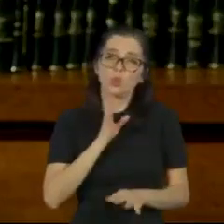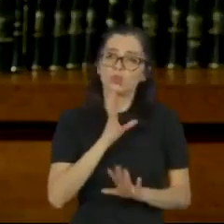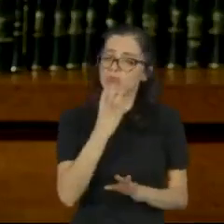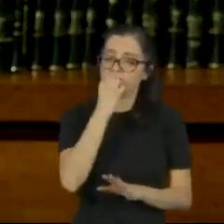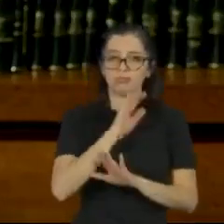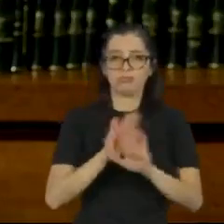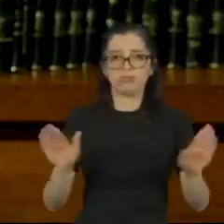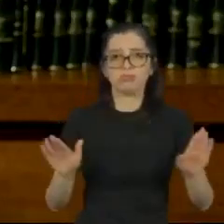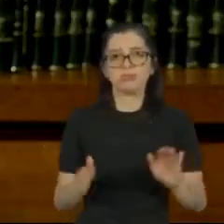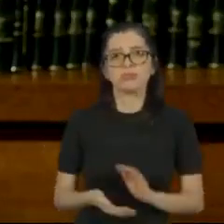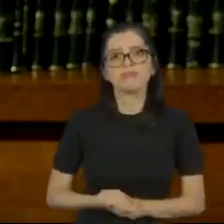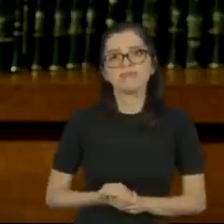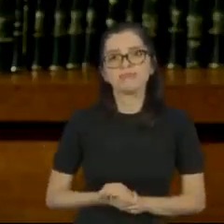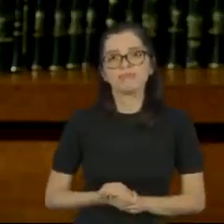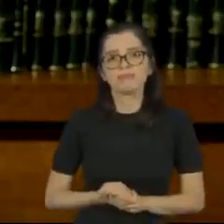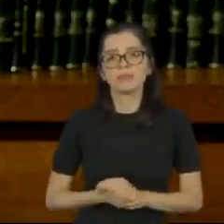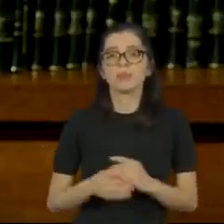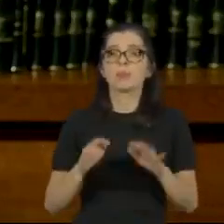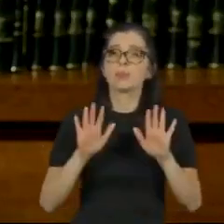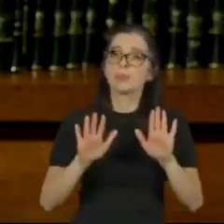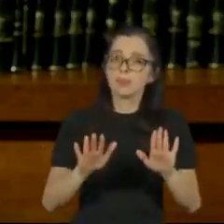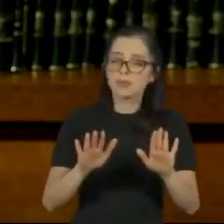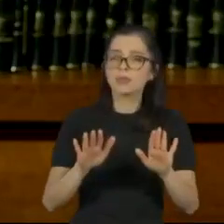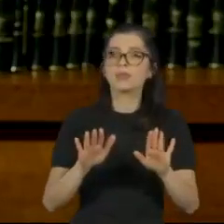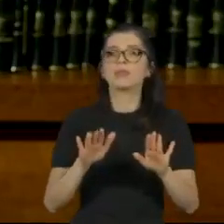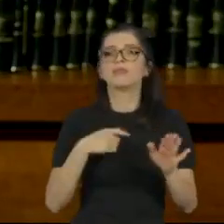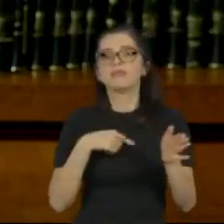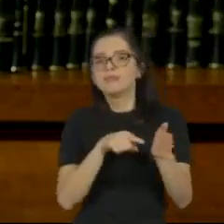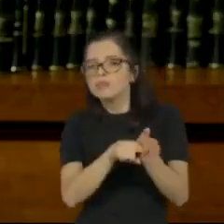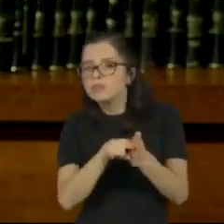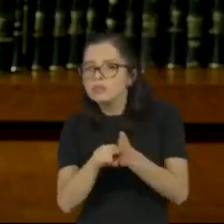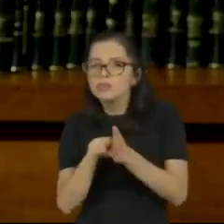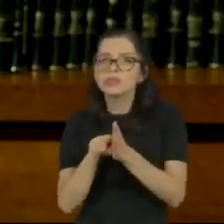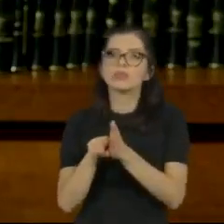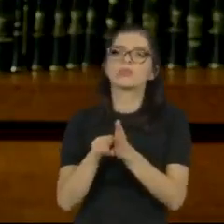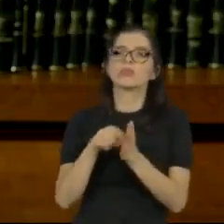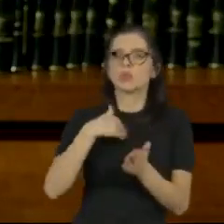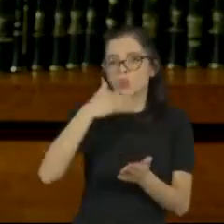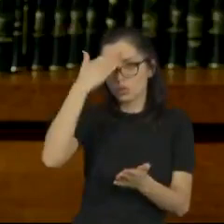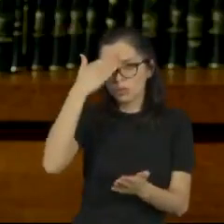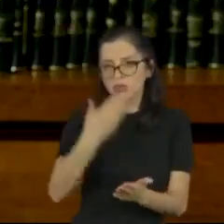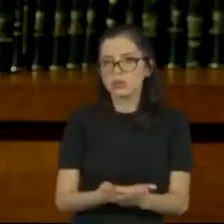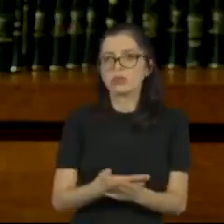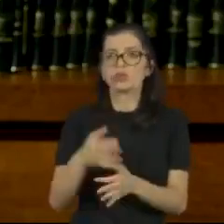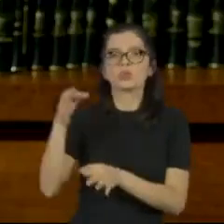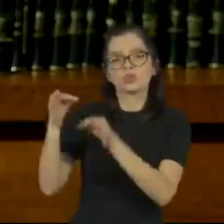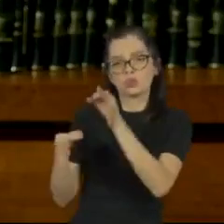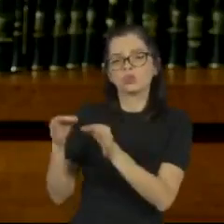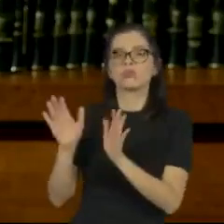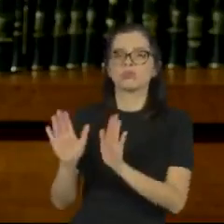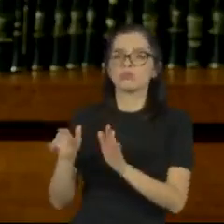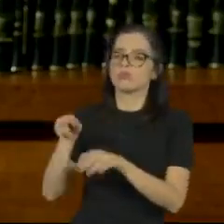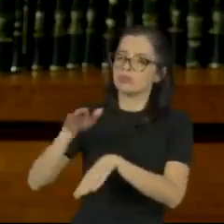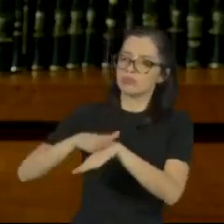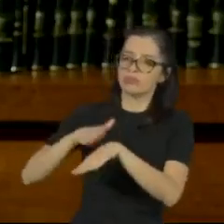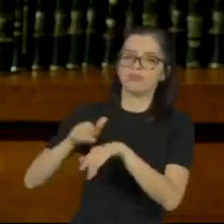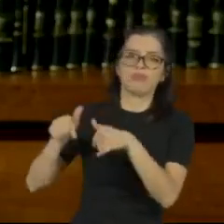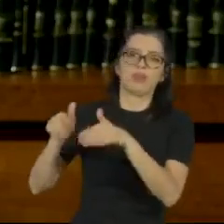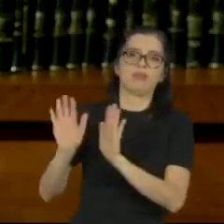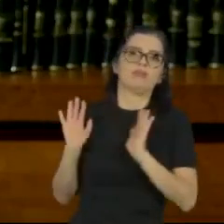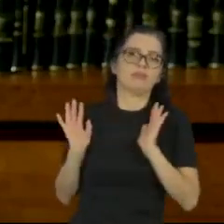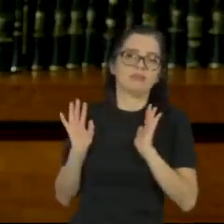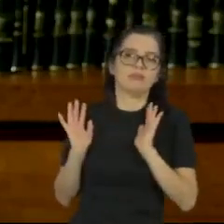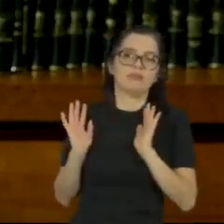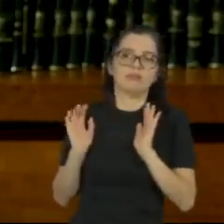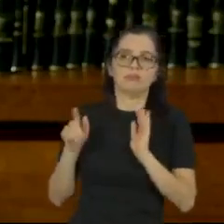Há acusações, bom, se as acusações são inconsistentes, eu acredito na justiça. A justiça tem que ser movida, e ele está tentando mover.